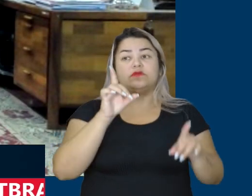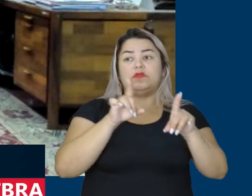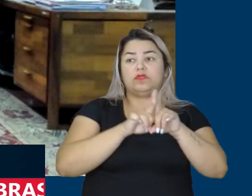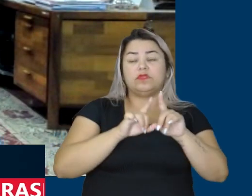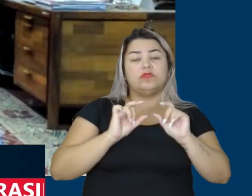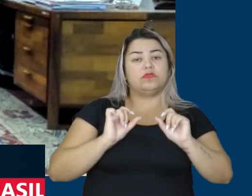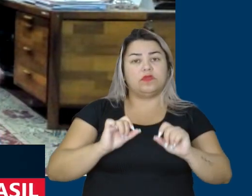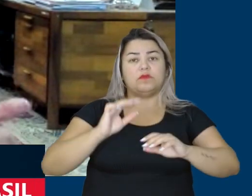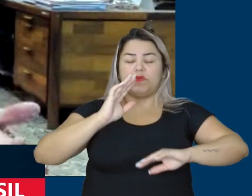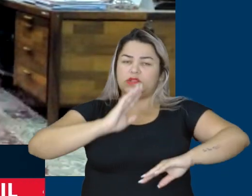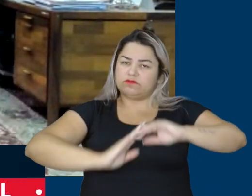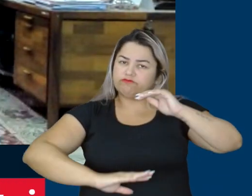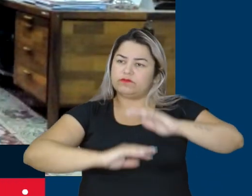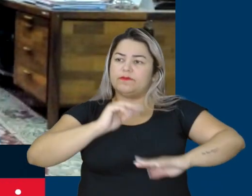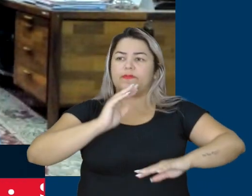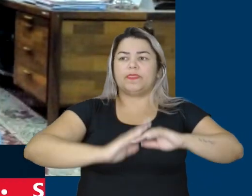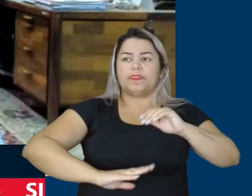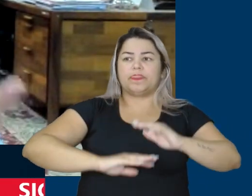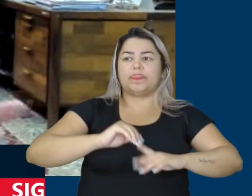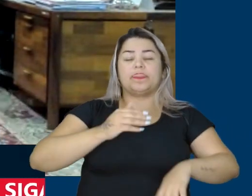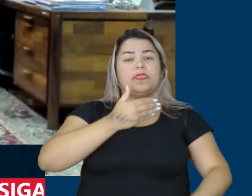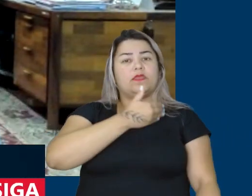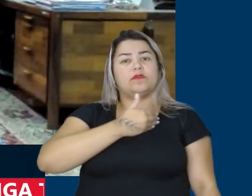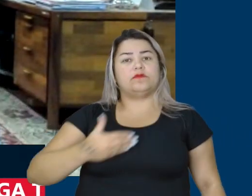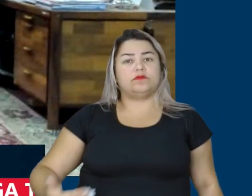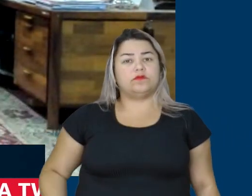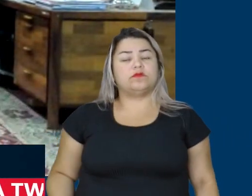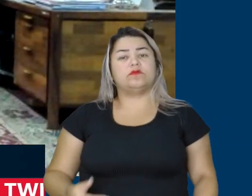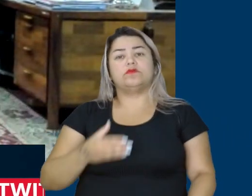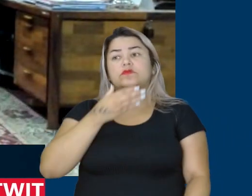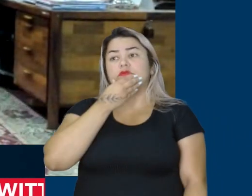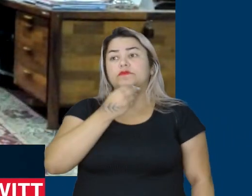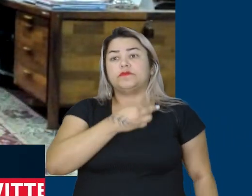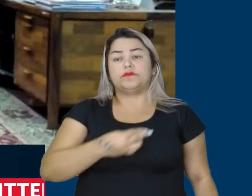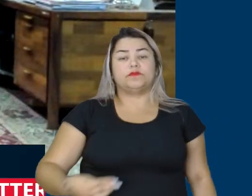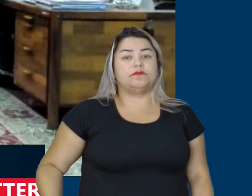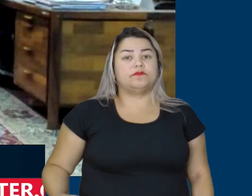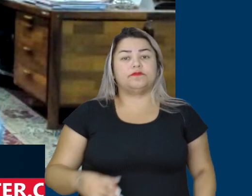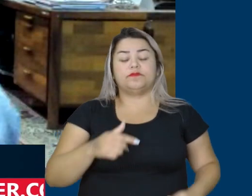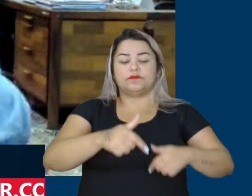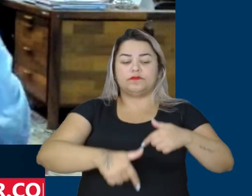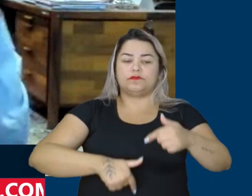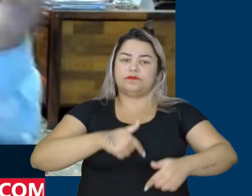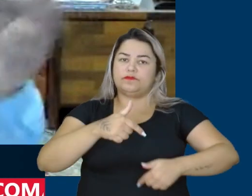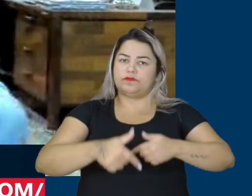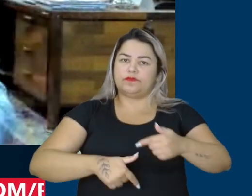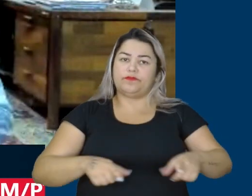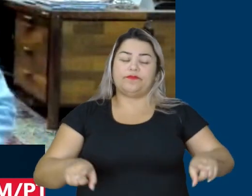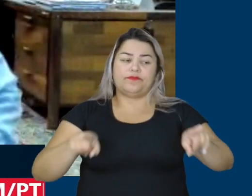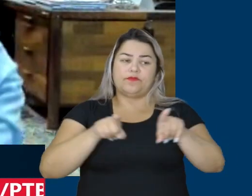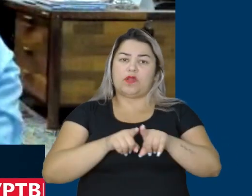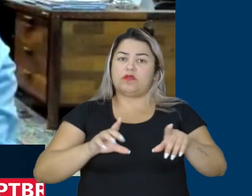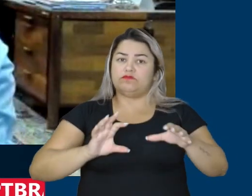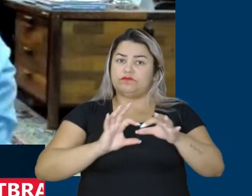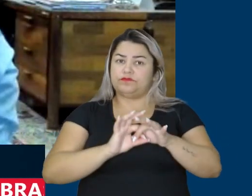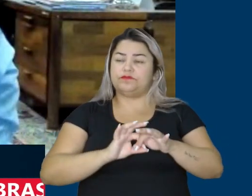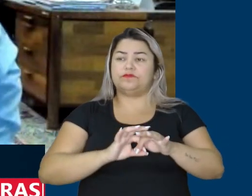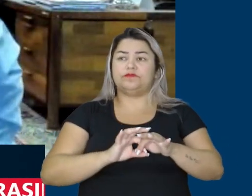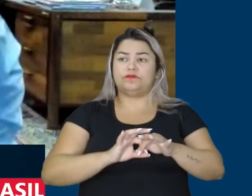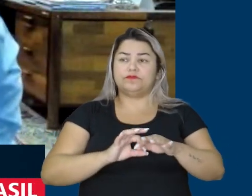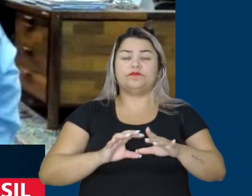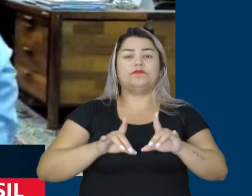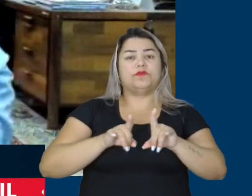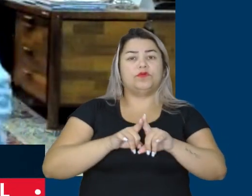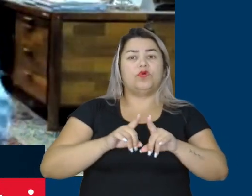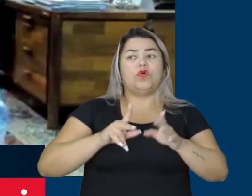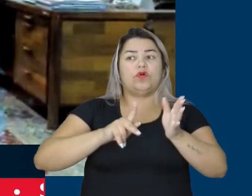partir das ações do governo, as ações do Ministério do Trabalho e Emprego em parceria com o Ministério Público do Trabalho, em parceria com os